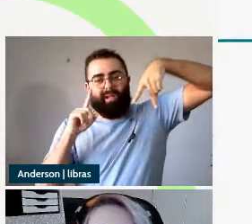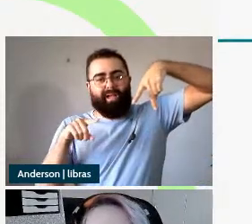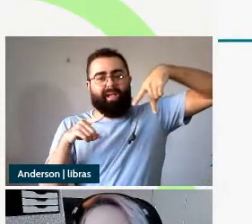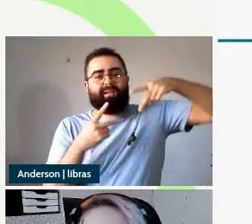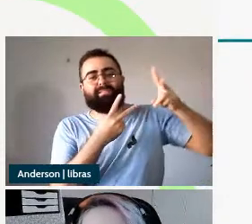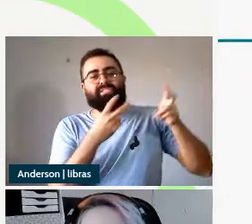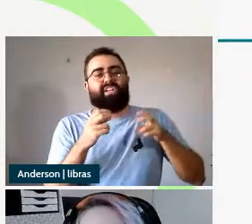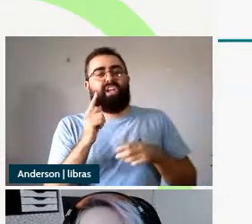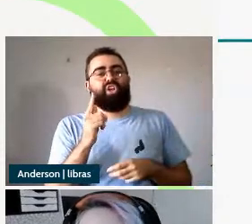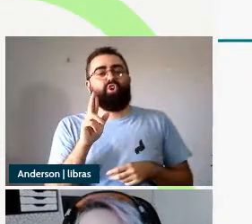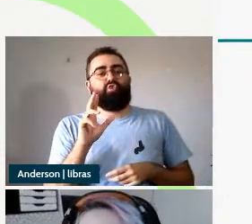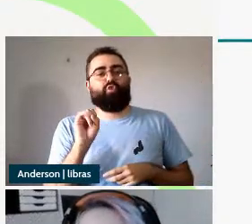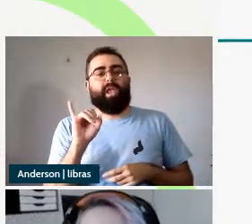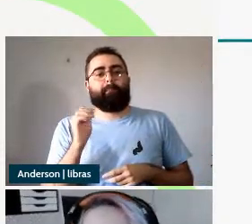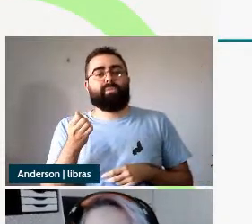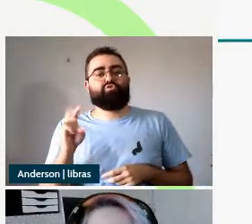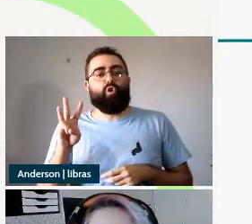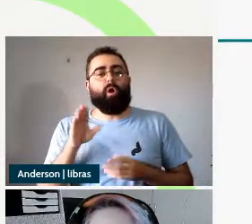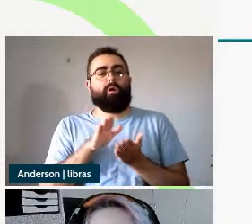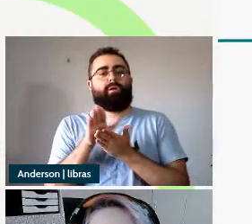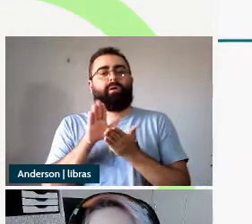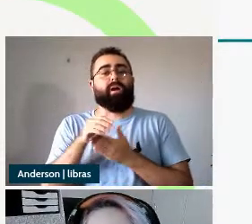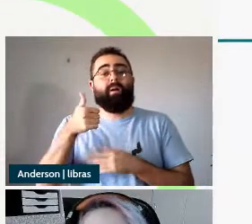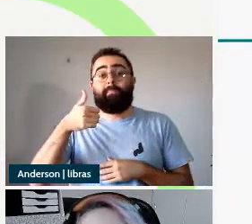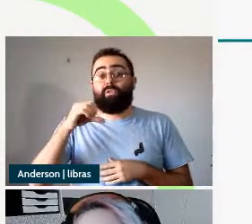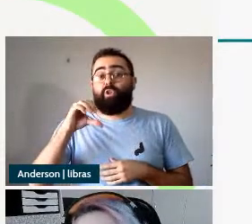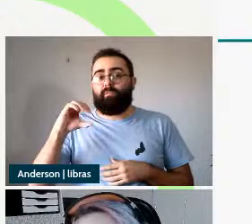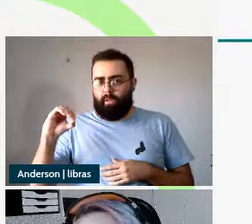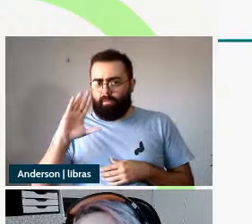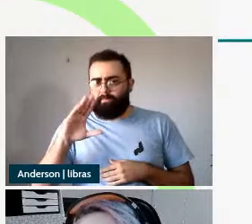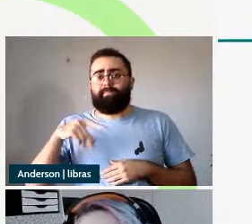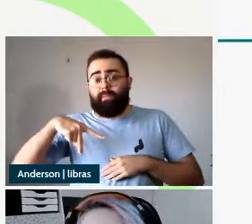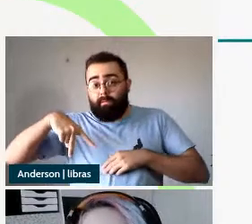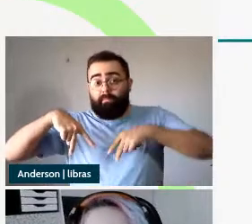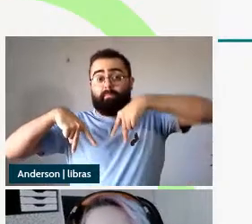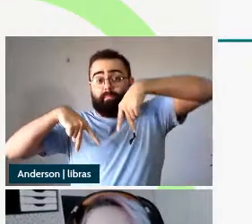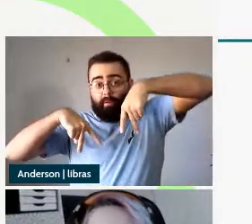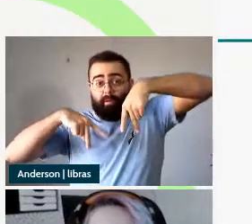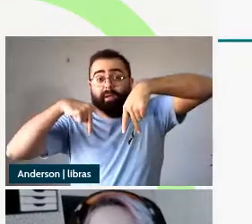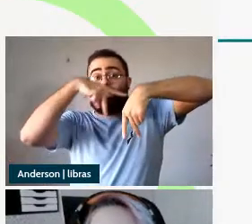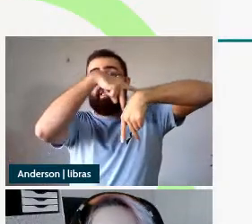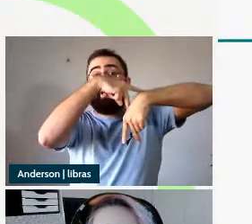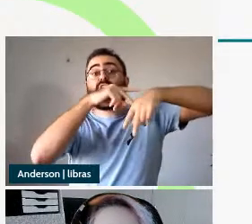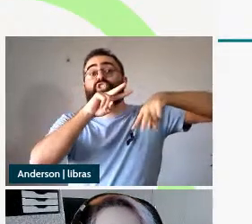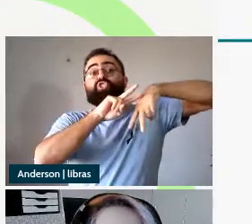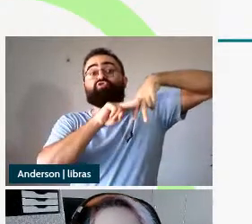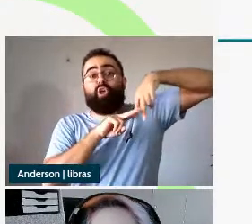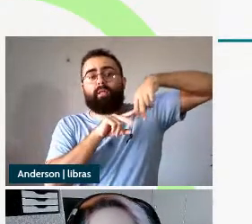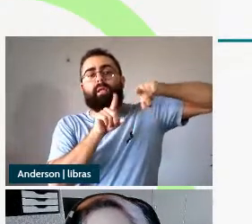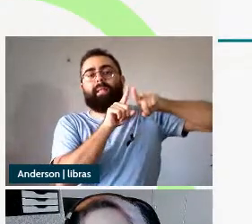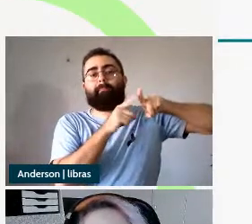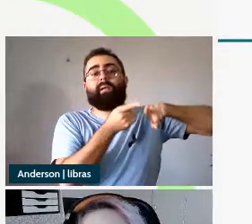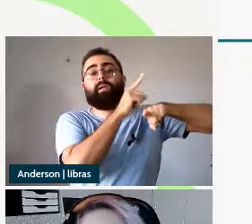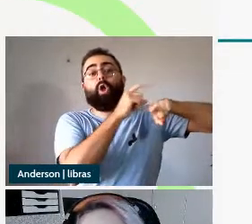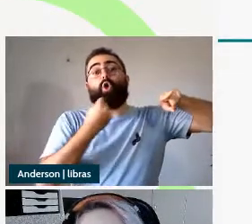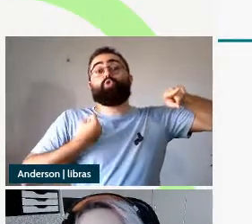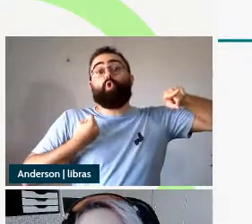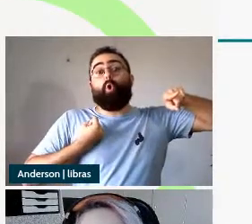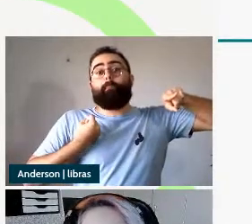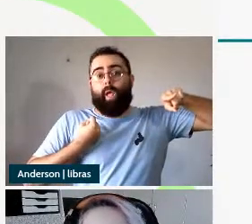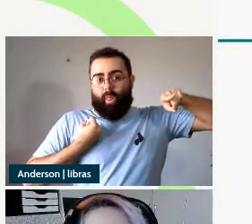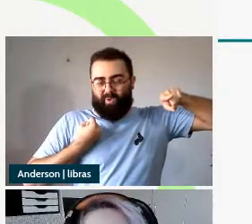além da camada de aspecto a gente tem as camadas de gênero e número posteriorizar ela e a concordância vai ser